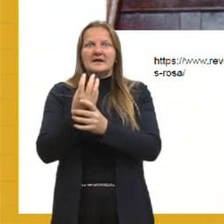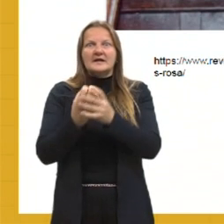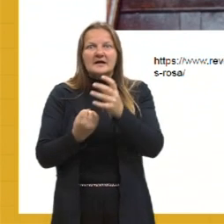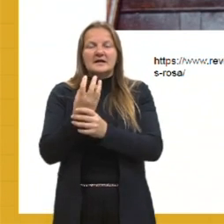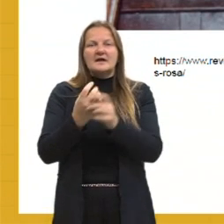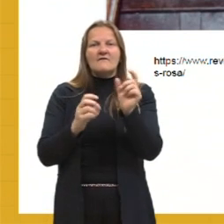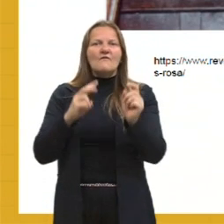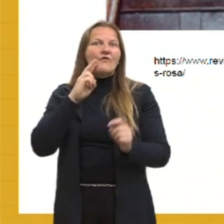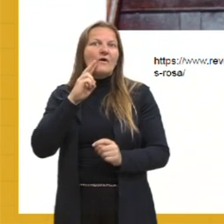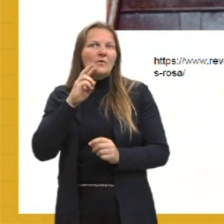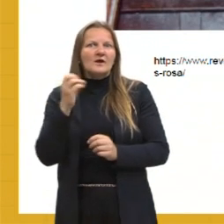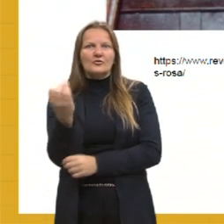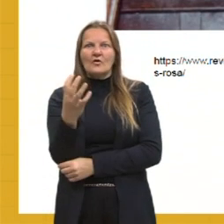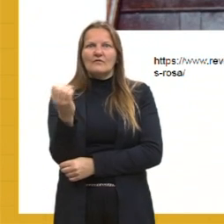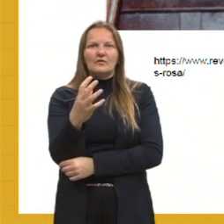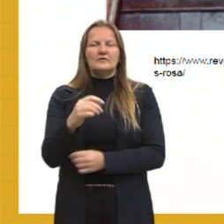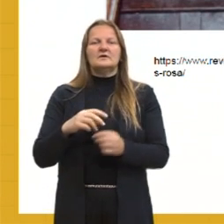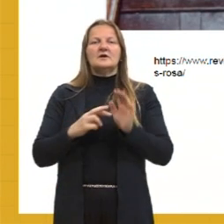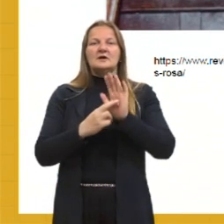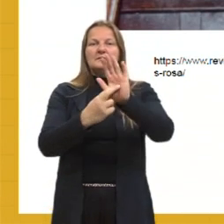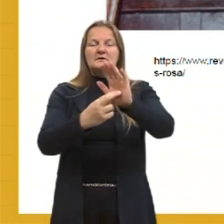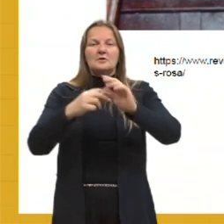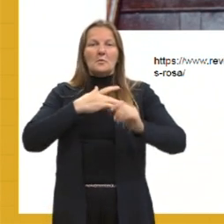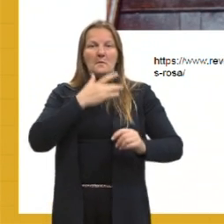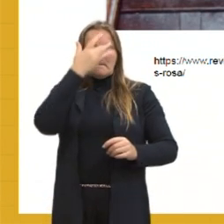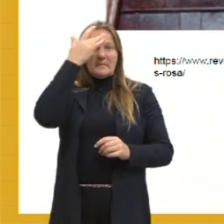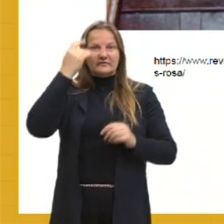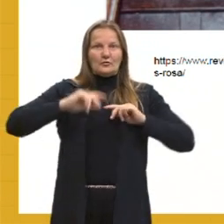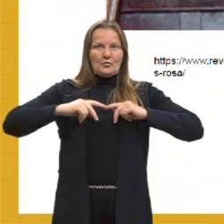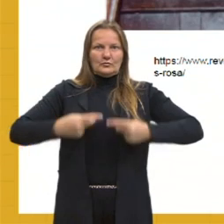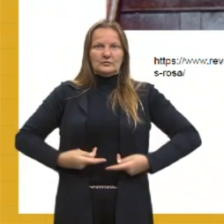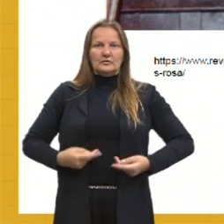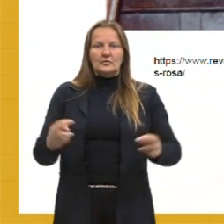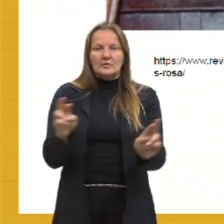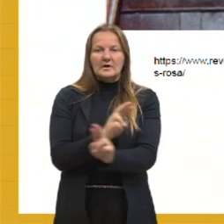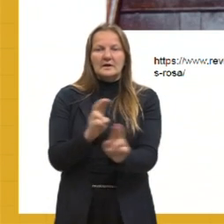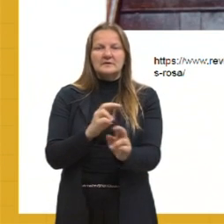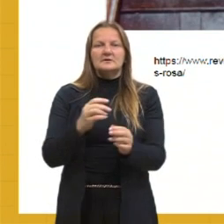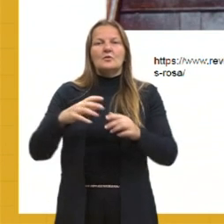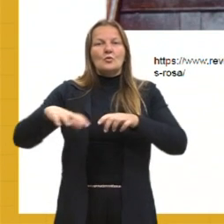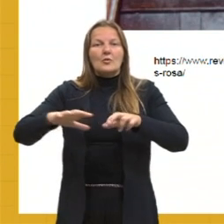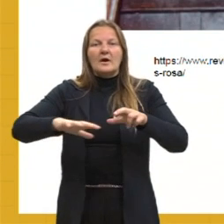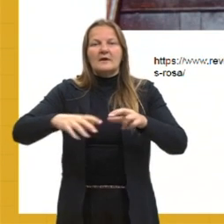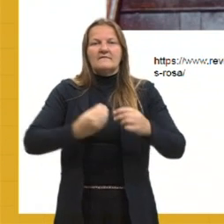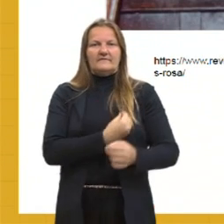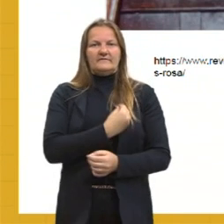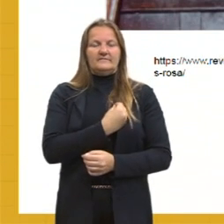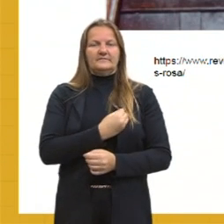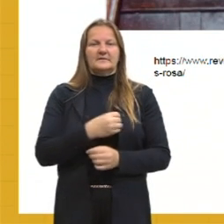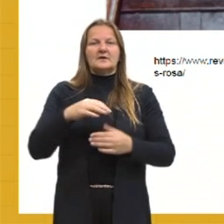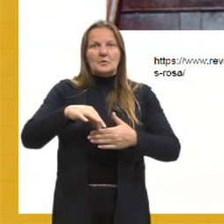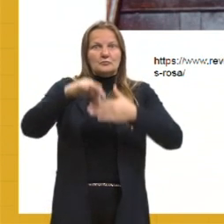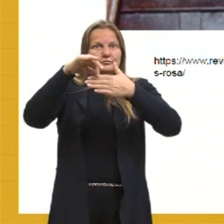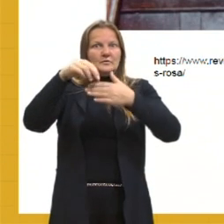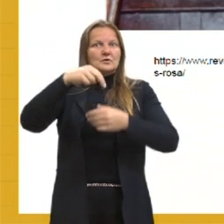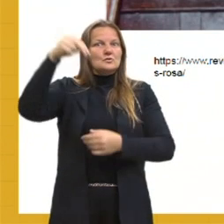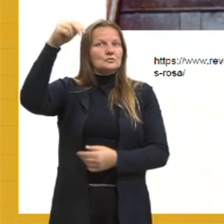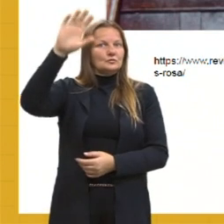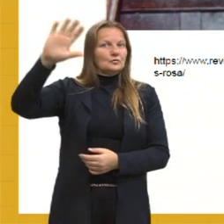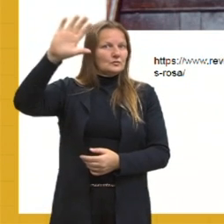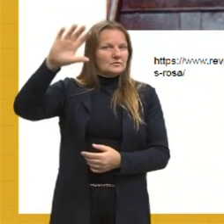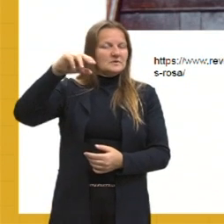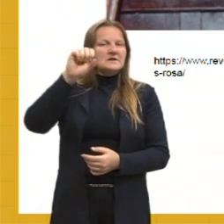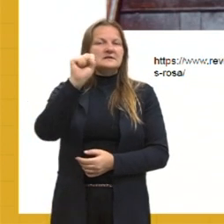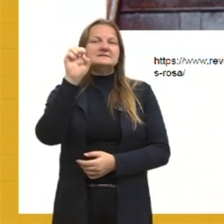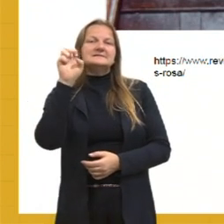vocabulário. Representação do homem em sua relação com o meio que vive. Destaque para o povo sertanejo, Inclusive, do seu